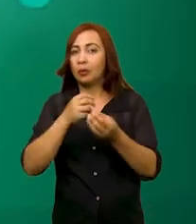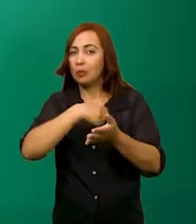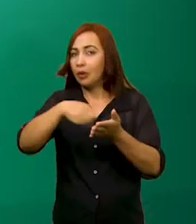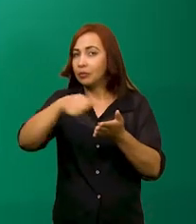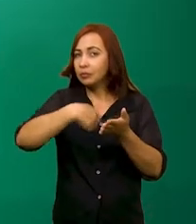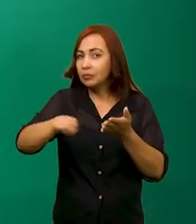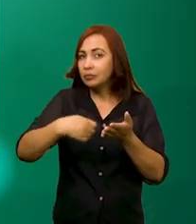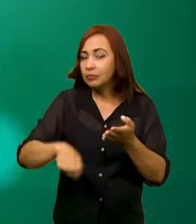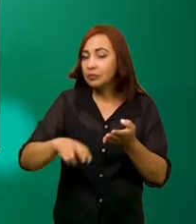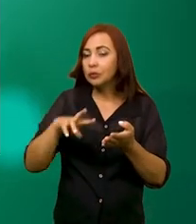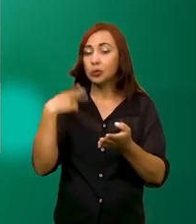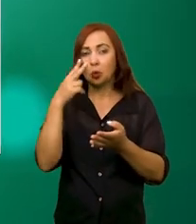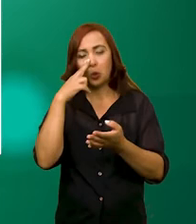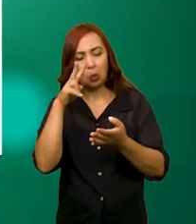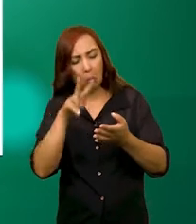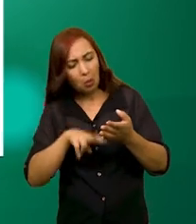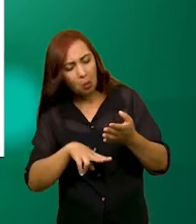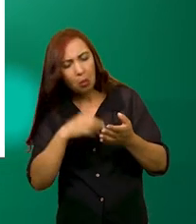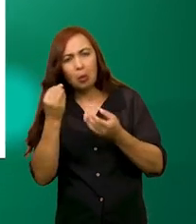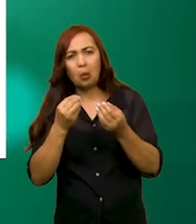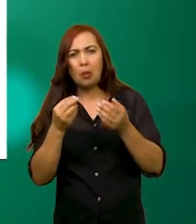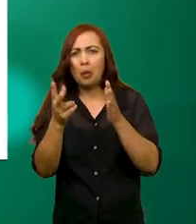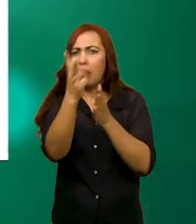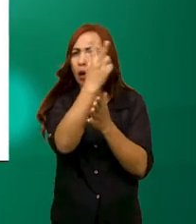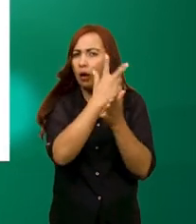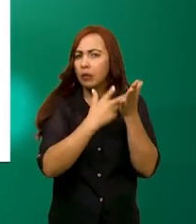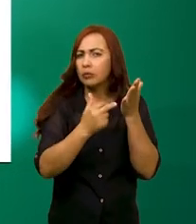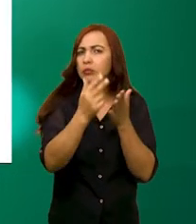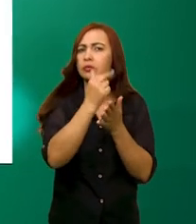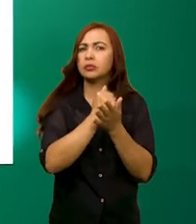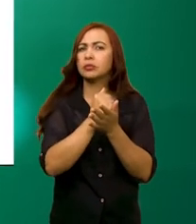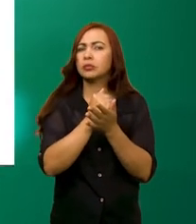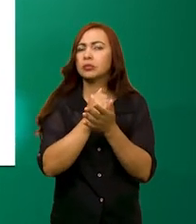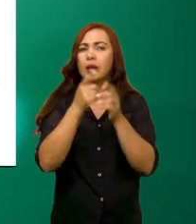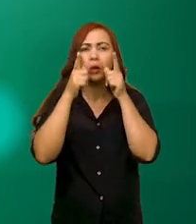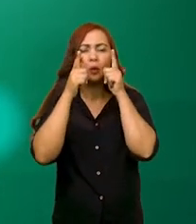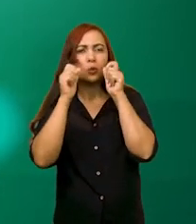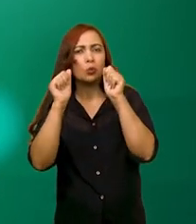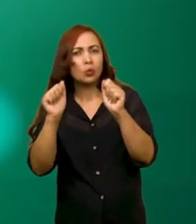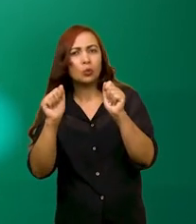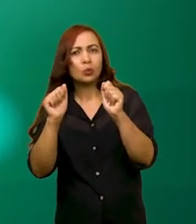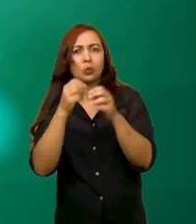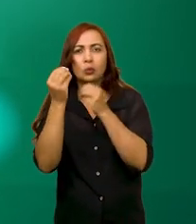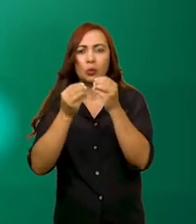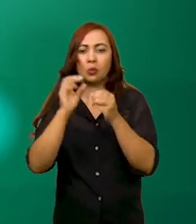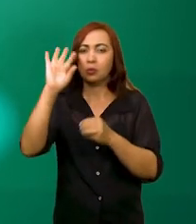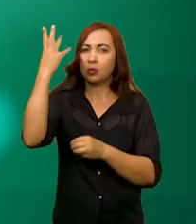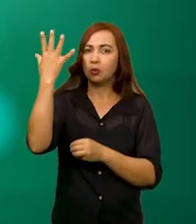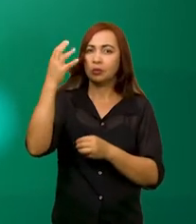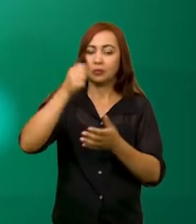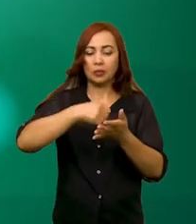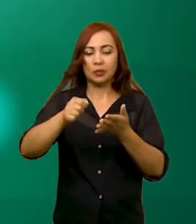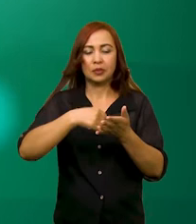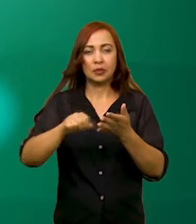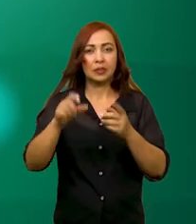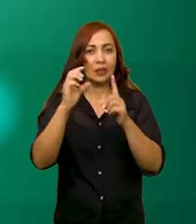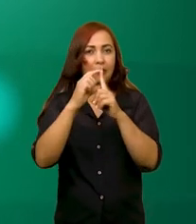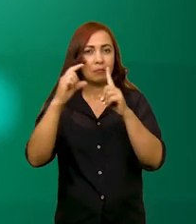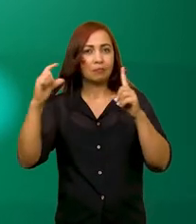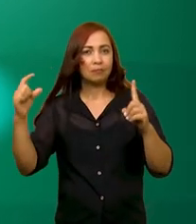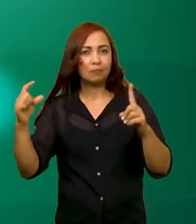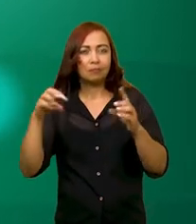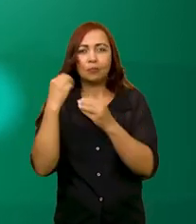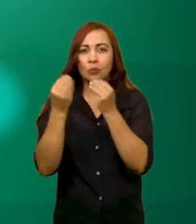desses memes. Nós analisamos a questão do imagético e do linguístico, como se dá a escrita, a frase,